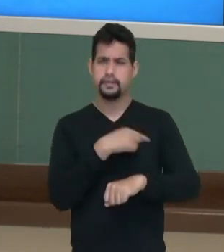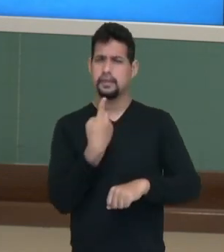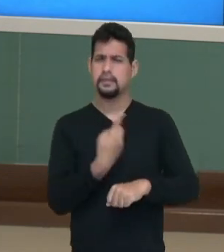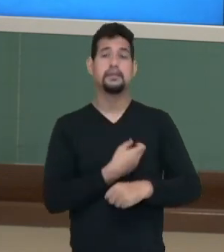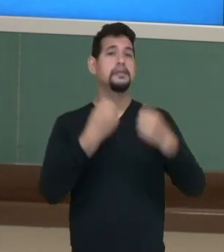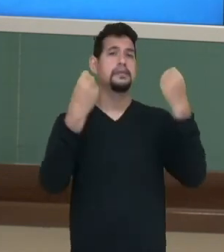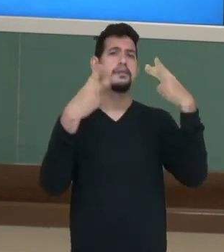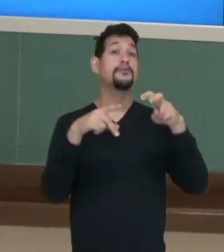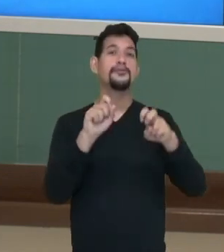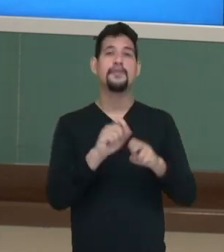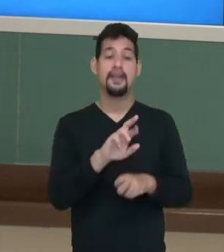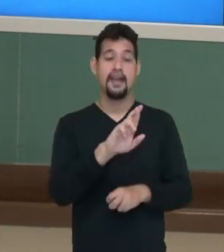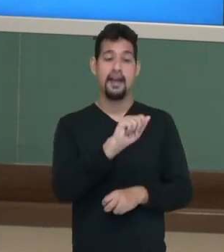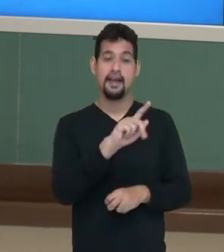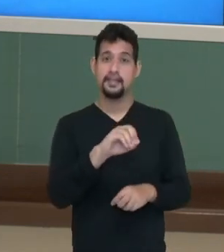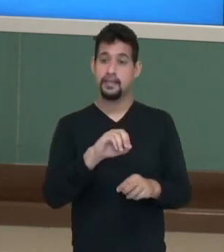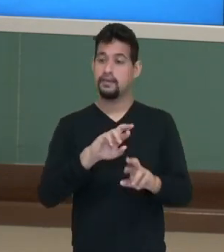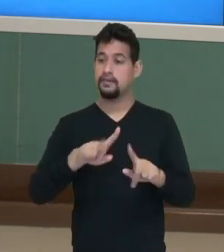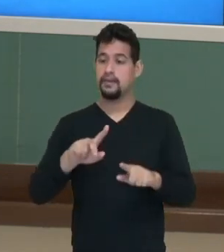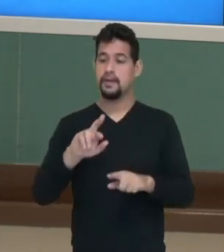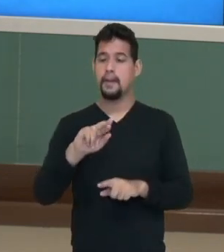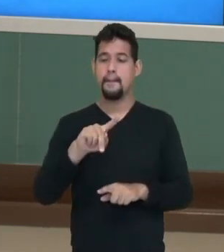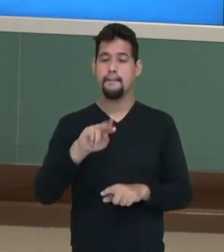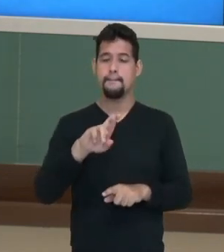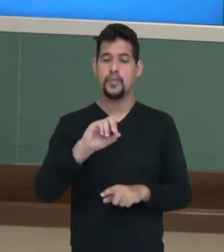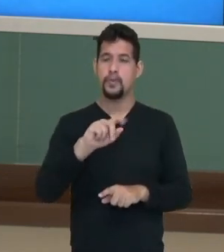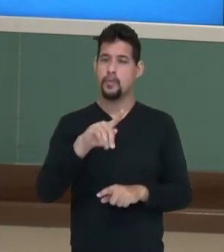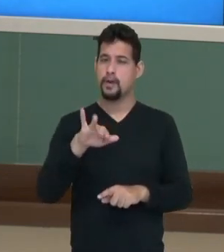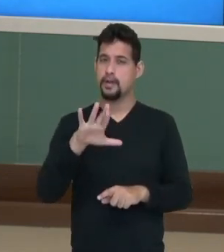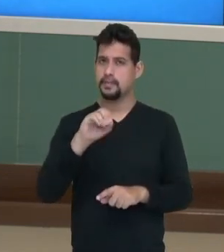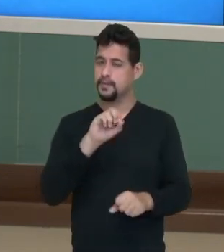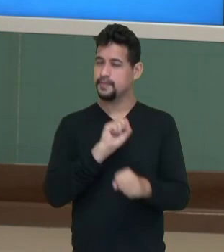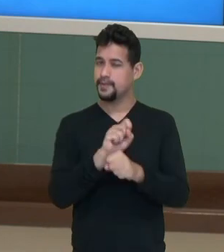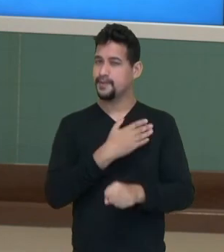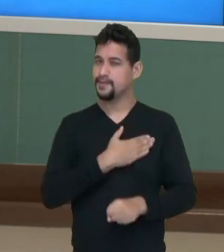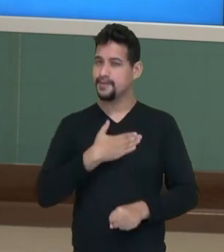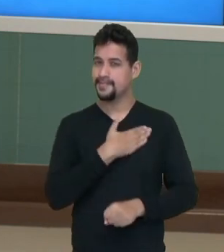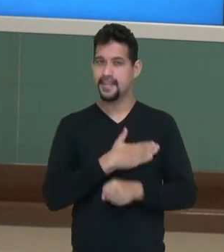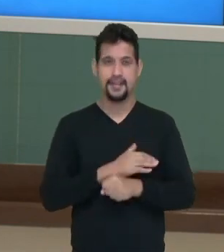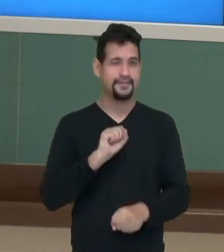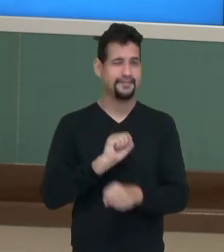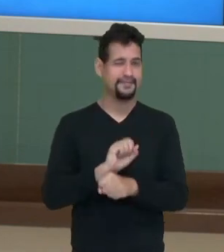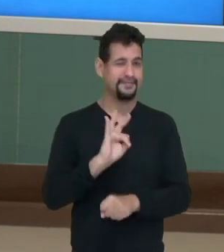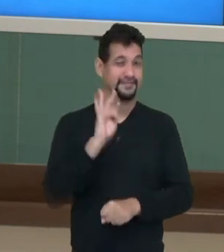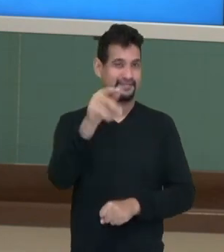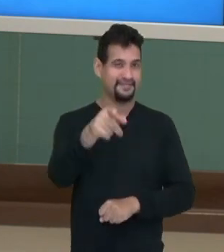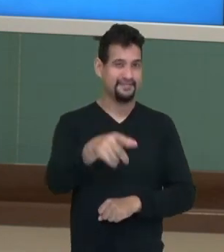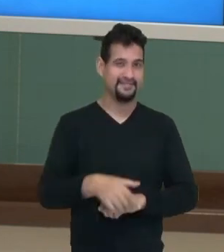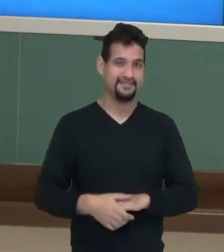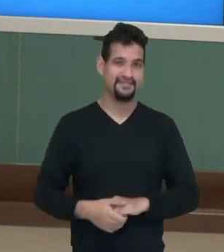falamos sobre razão e proporção. Espero que vocês tenham gostado. Até breve! Até breve!